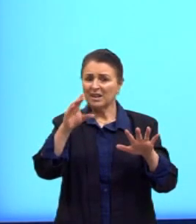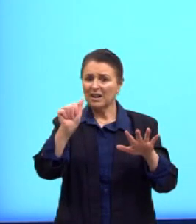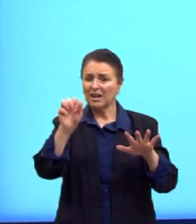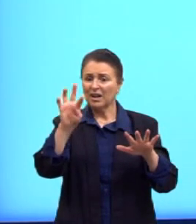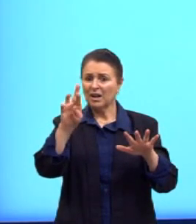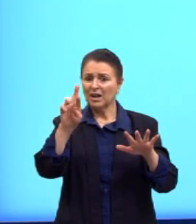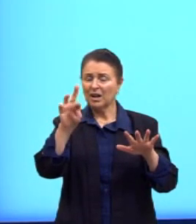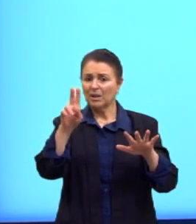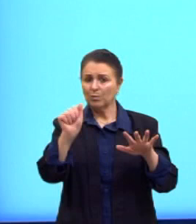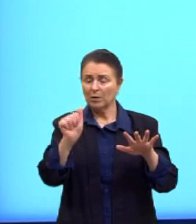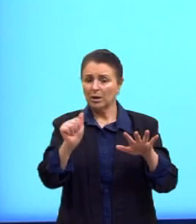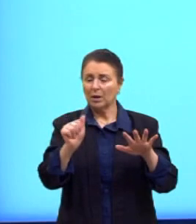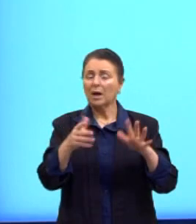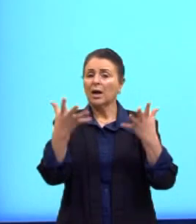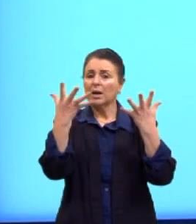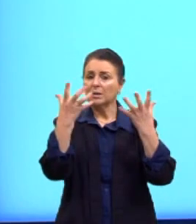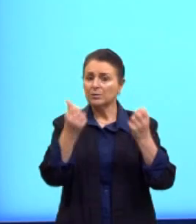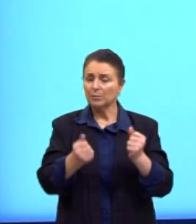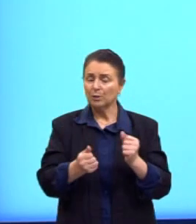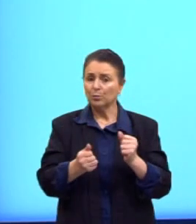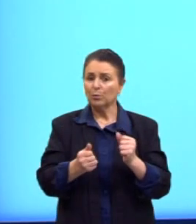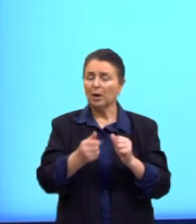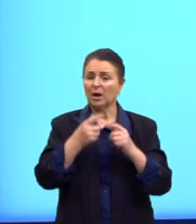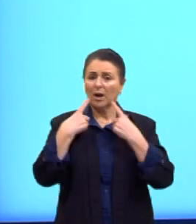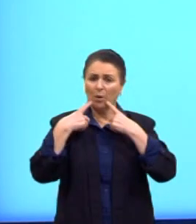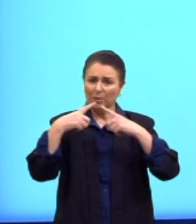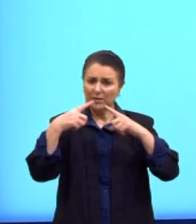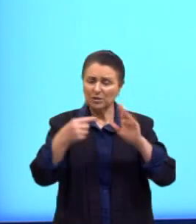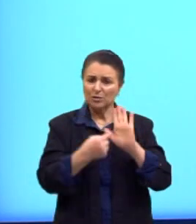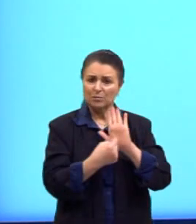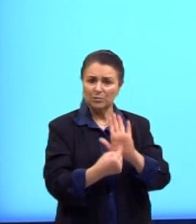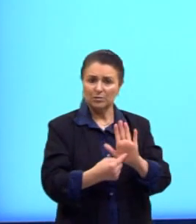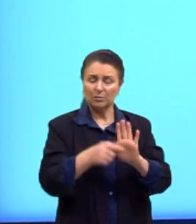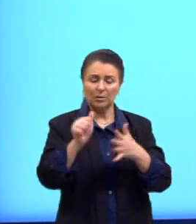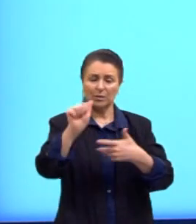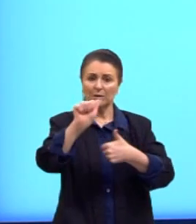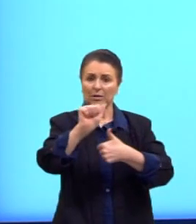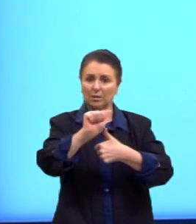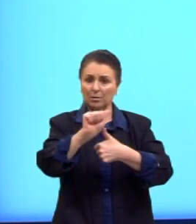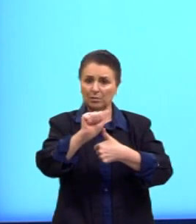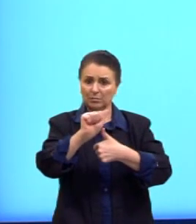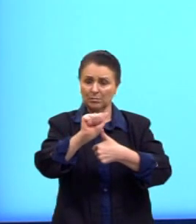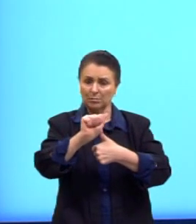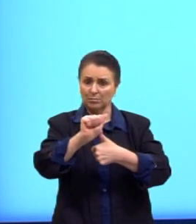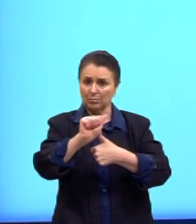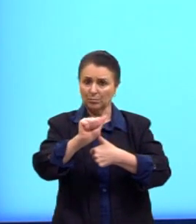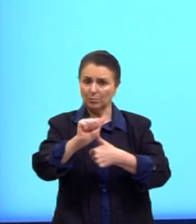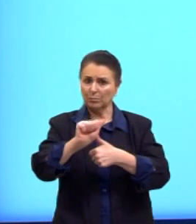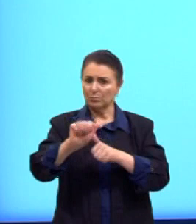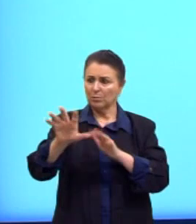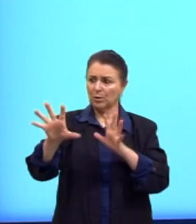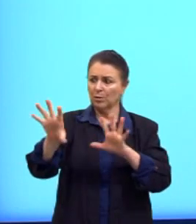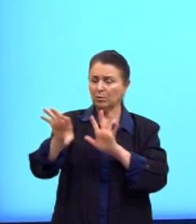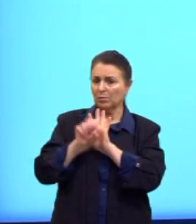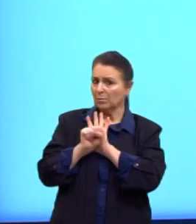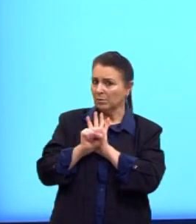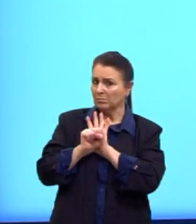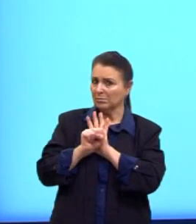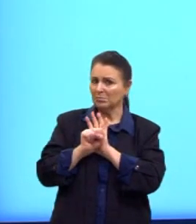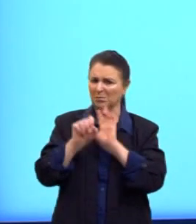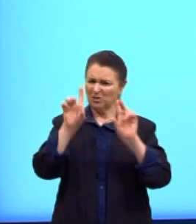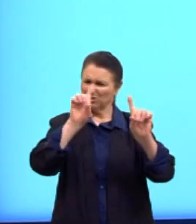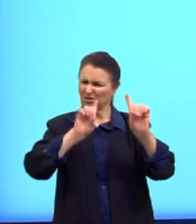posicionamento crítico, essa charge retrata. Letra A, caráter agregador do entretenimento? Não, né?